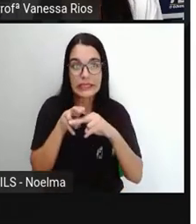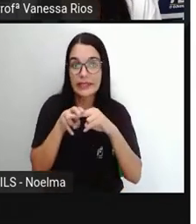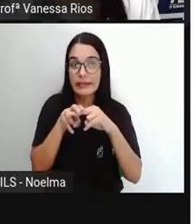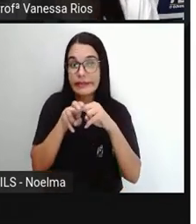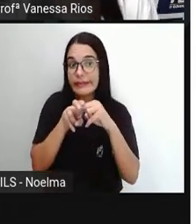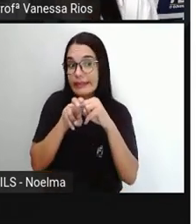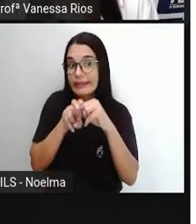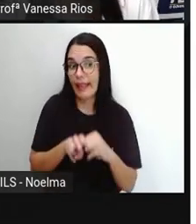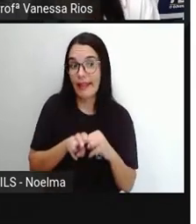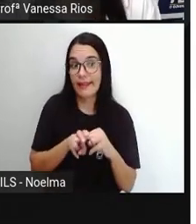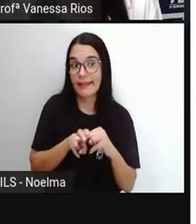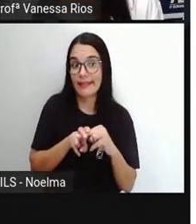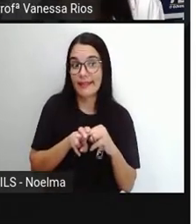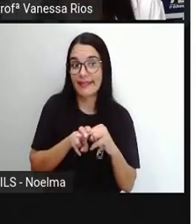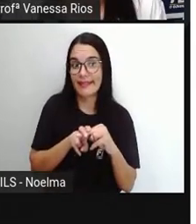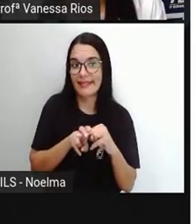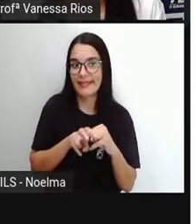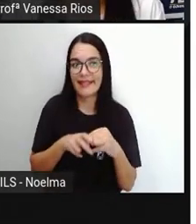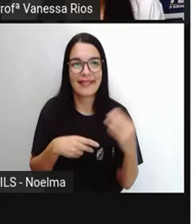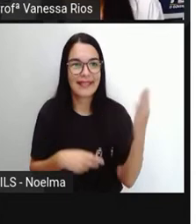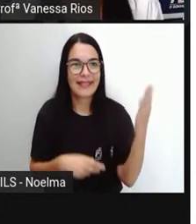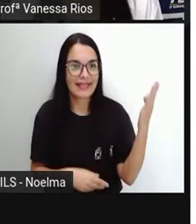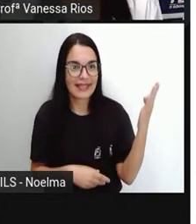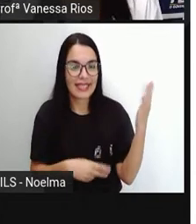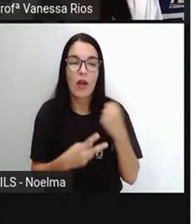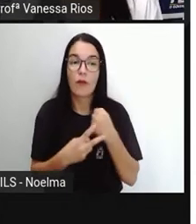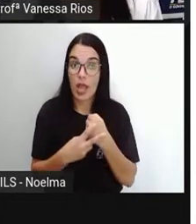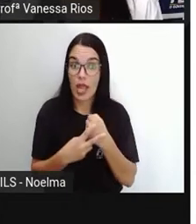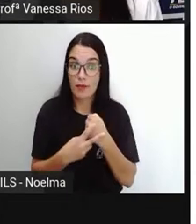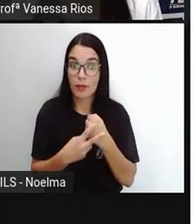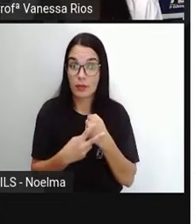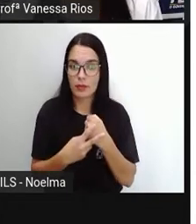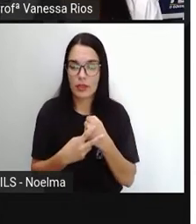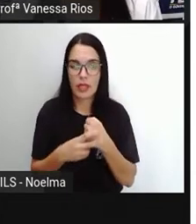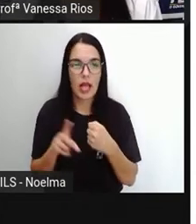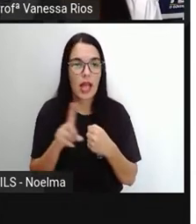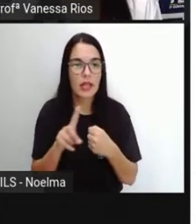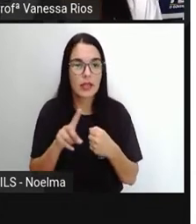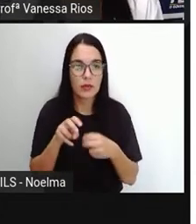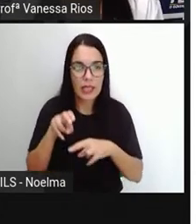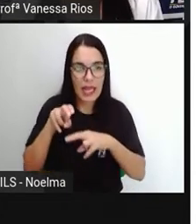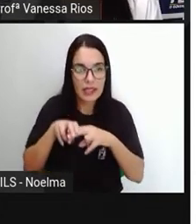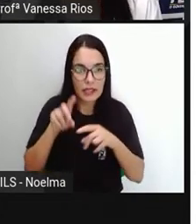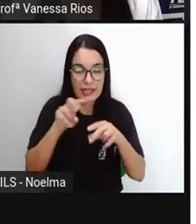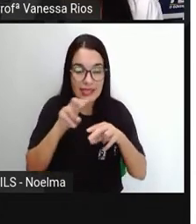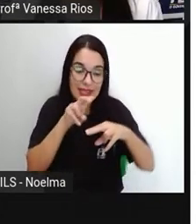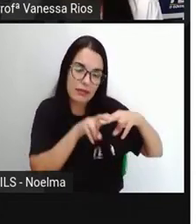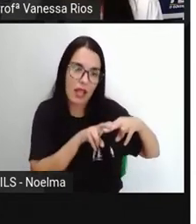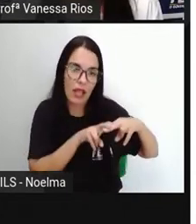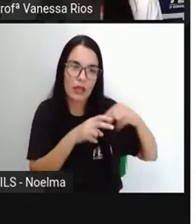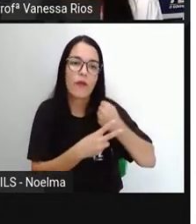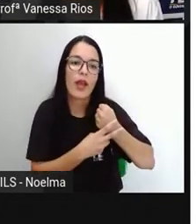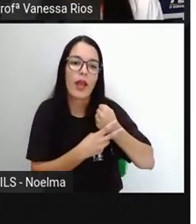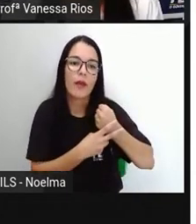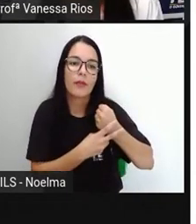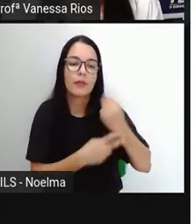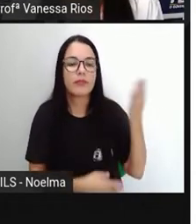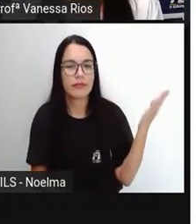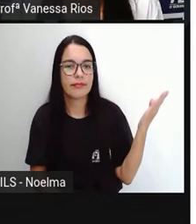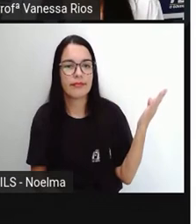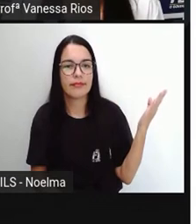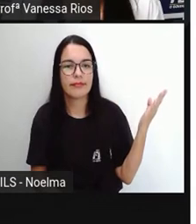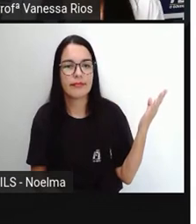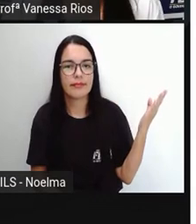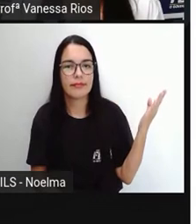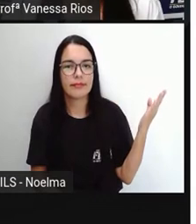E o que a gente pode obter de informação relacionada aí a este verbo que foi sorteado em nosso bingo? Olhem